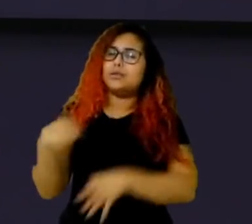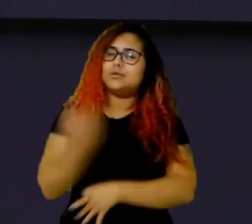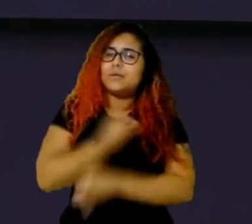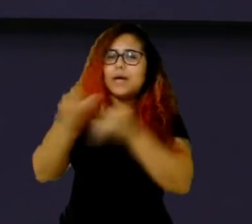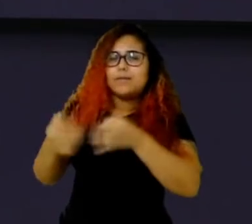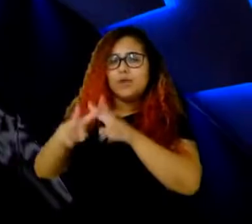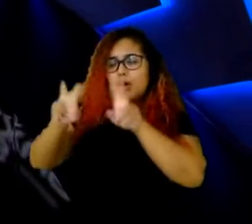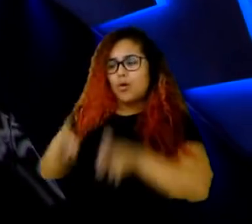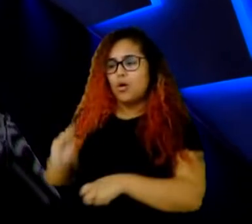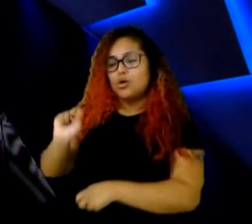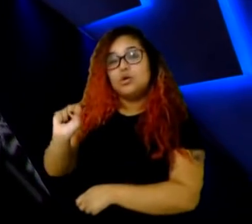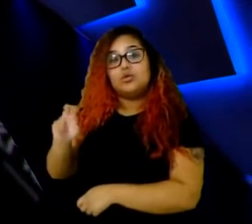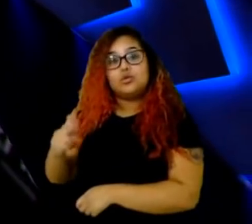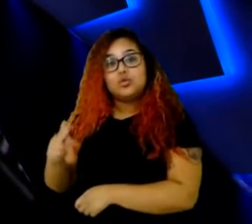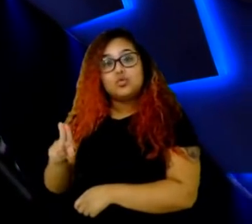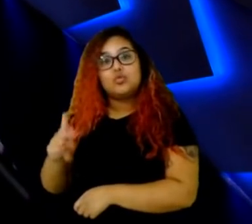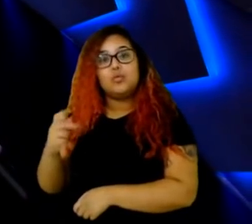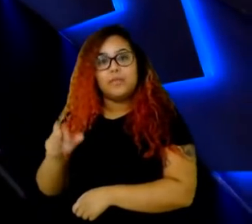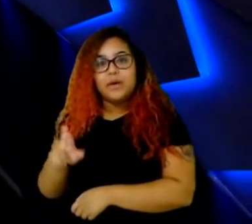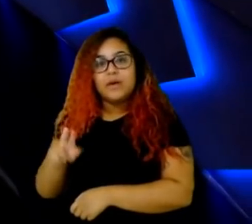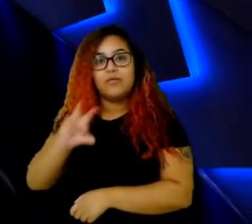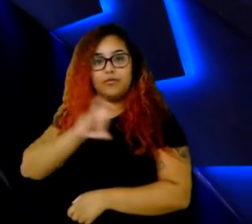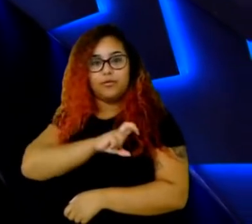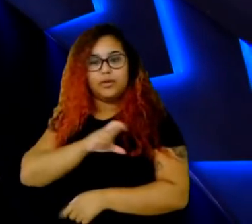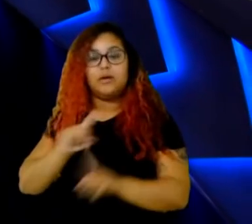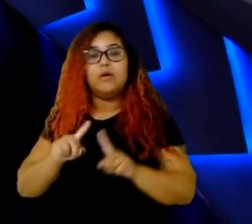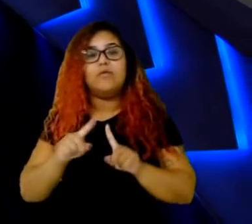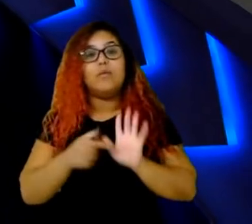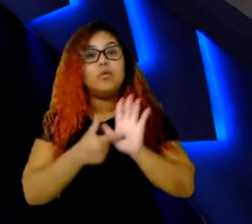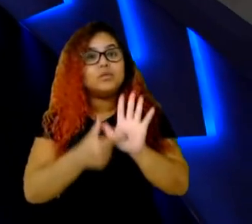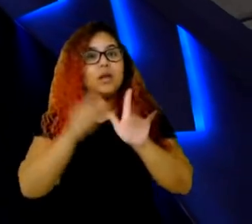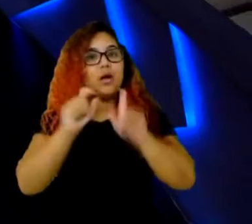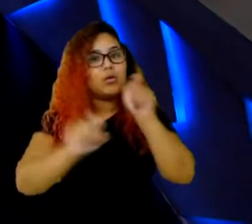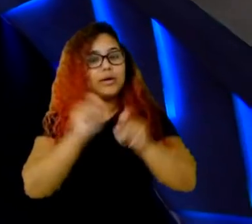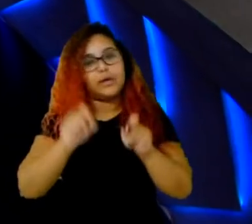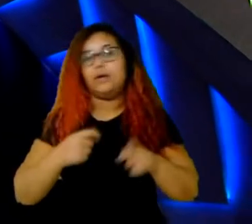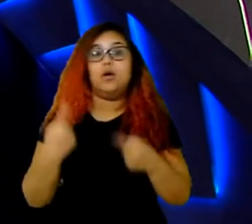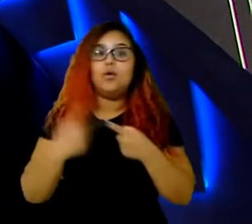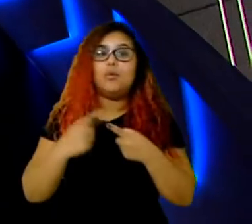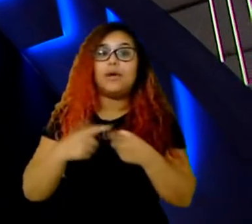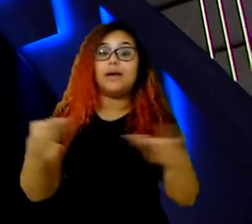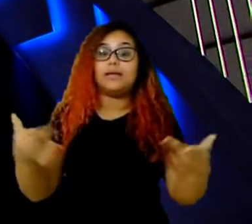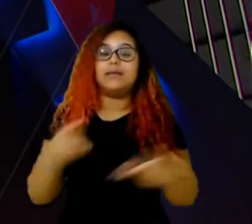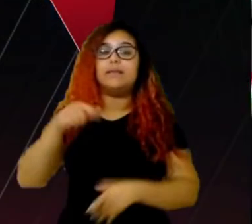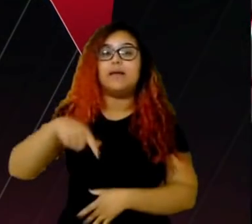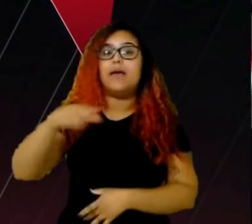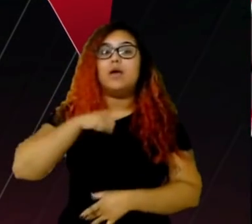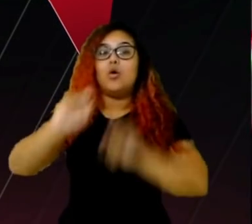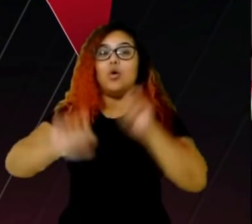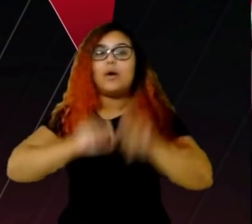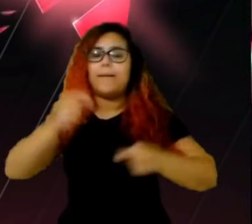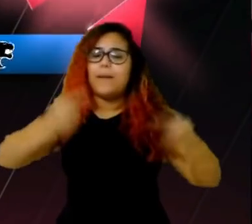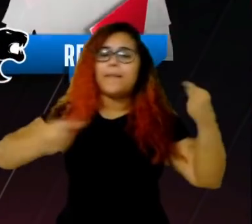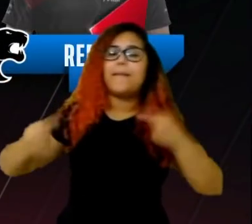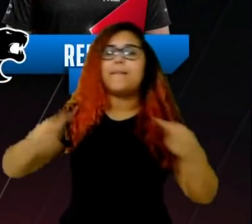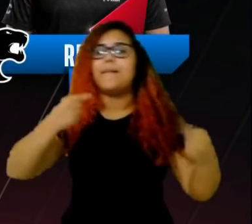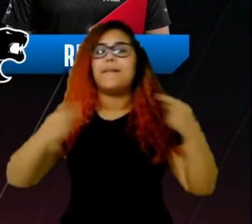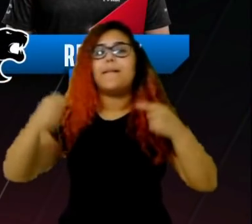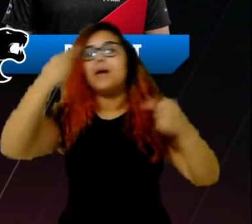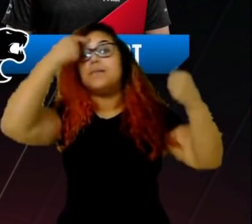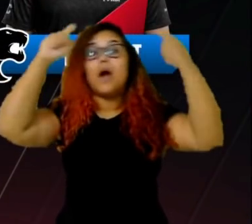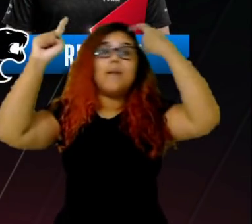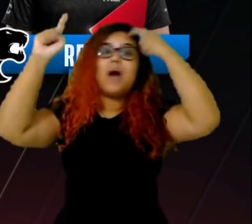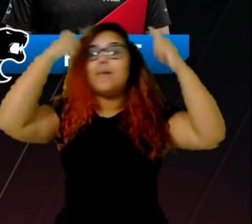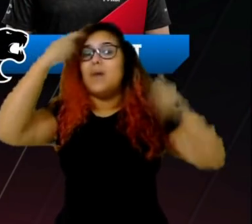semana, que olha, já digo pra vocês, houve aqui um embate de ideias entre nós três, que não chegamos a consenso em várias